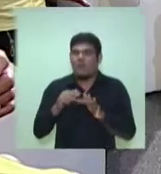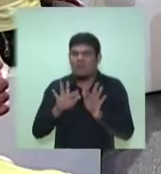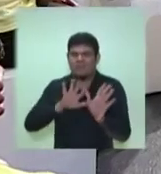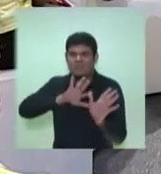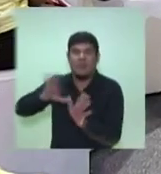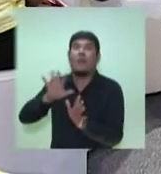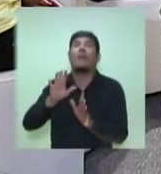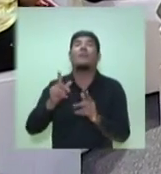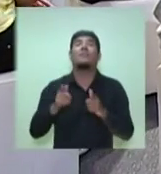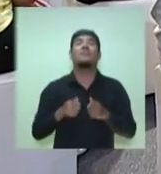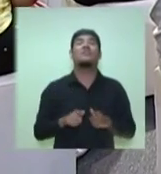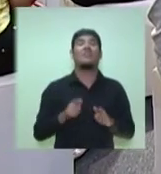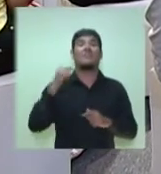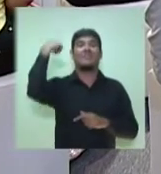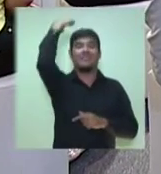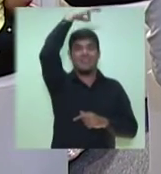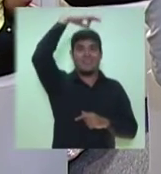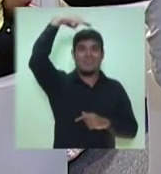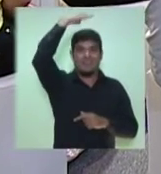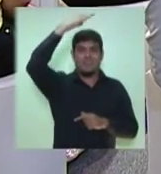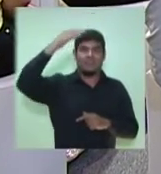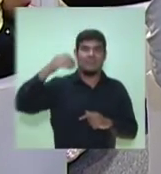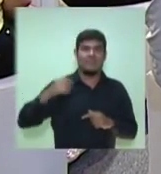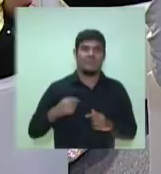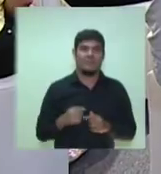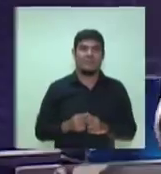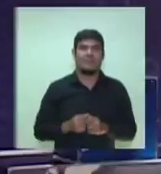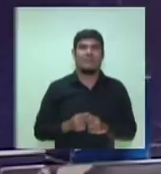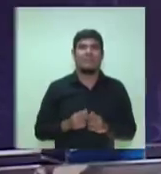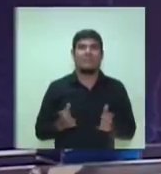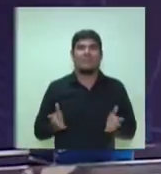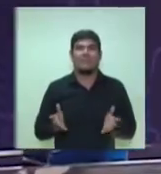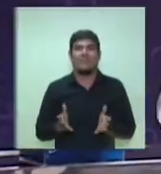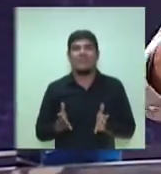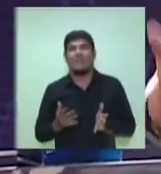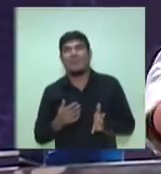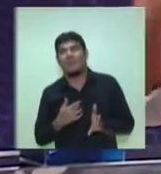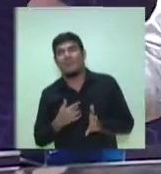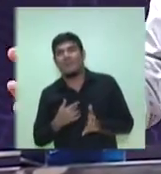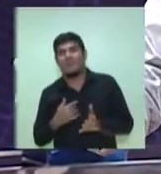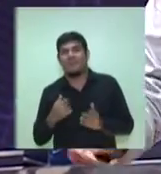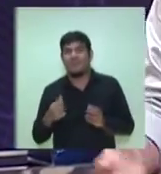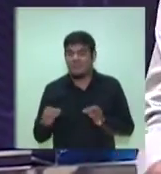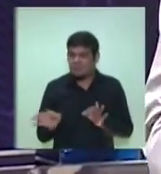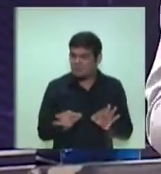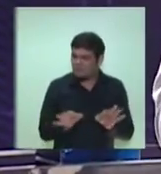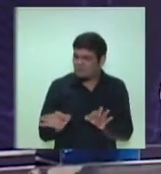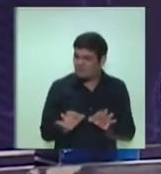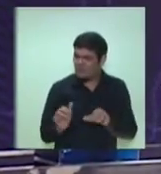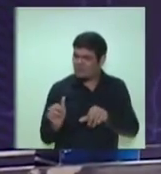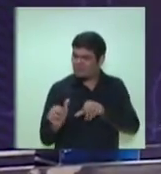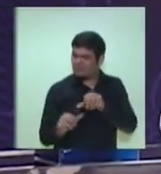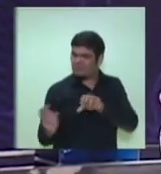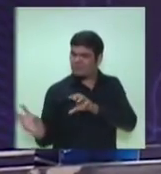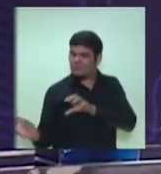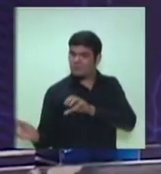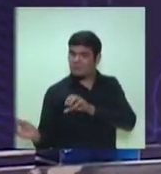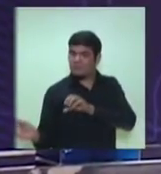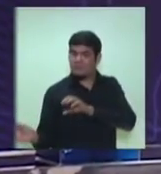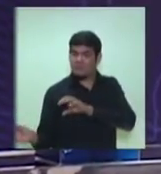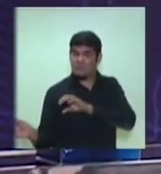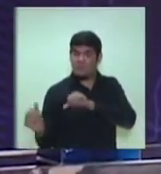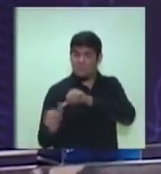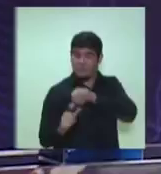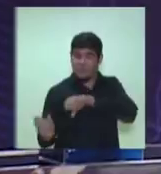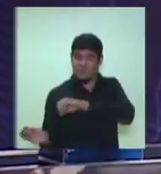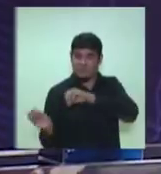Cosme e Damião. Mas precisa o Estado entrar nisso. E vamos também, obviamente, reestruturar a Guarda Municipal, que hoje está incapacitada de